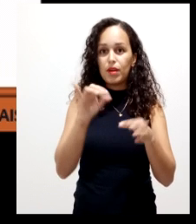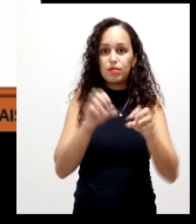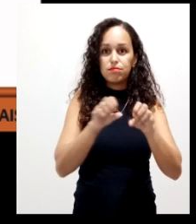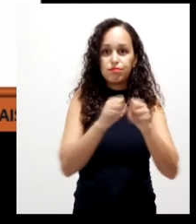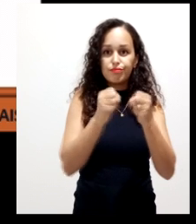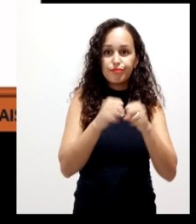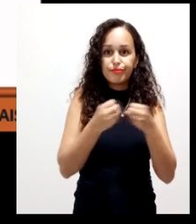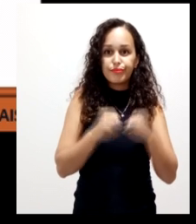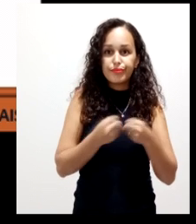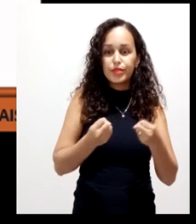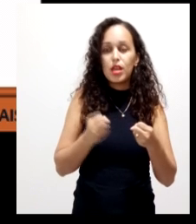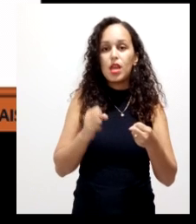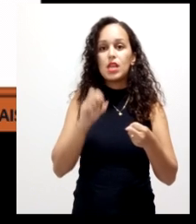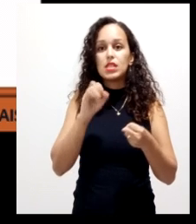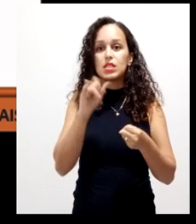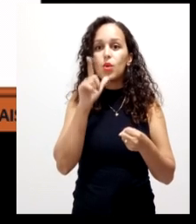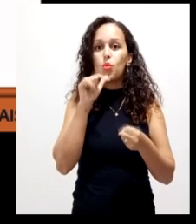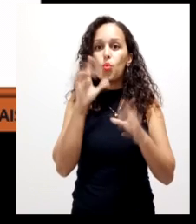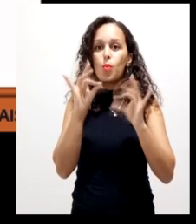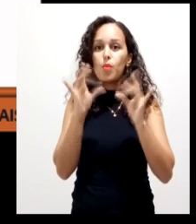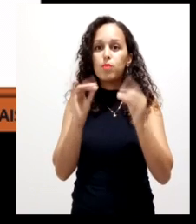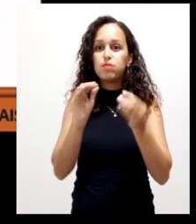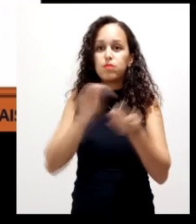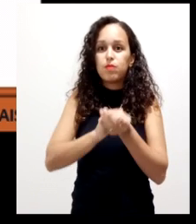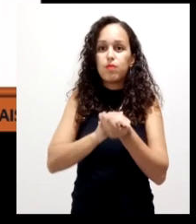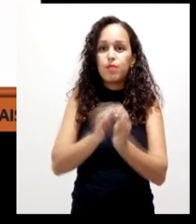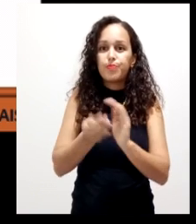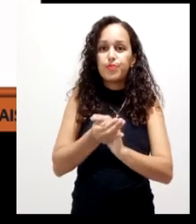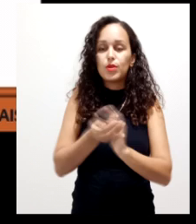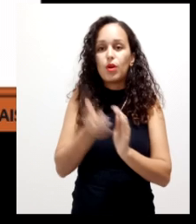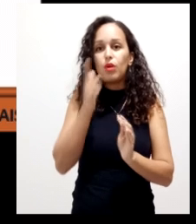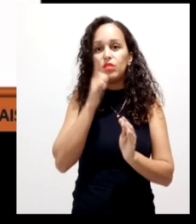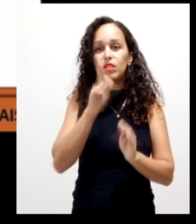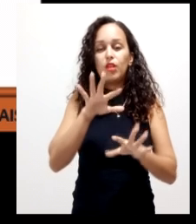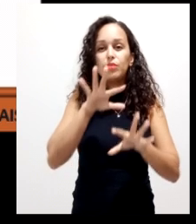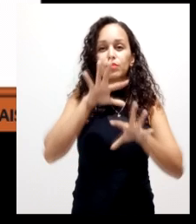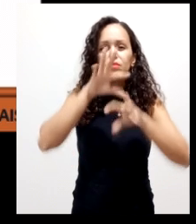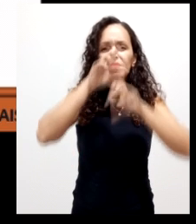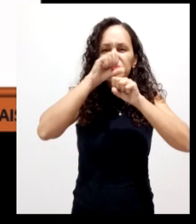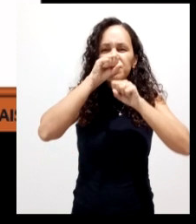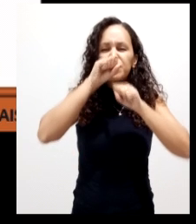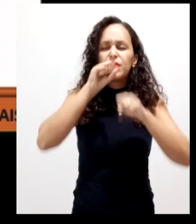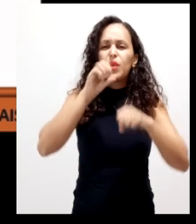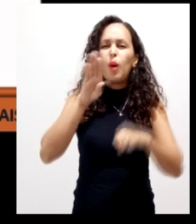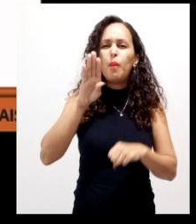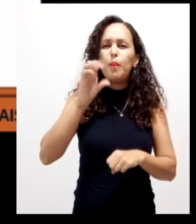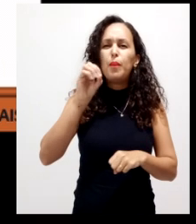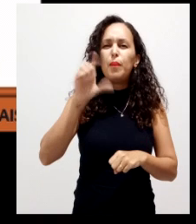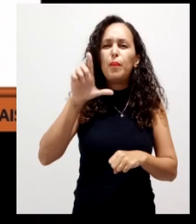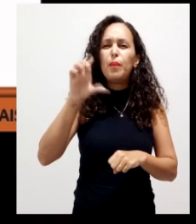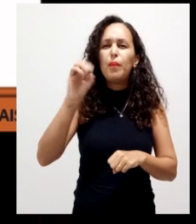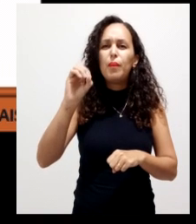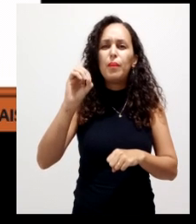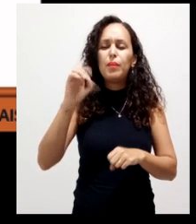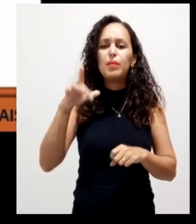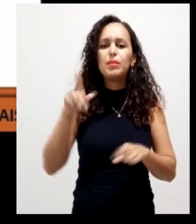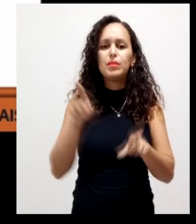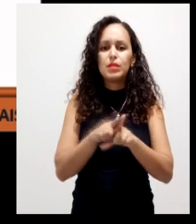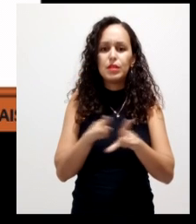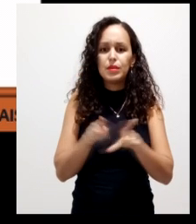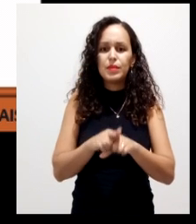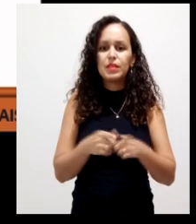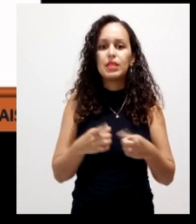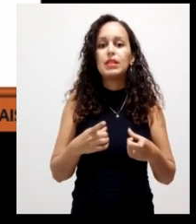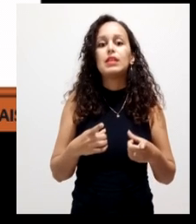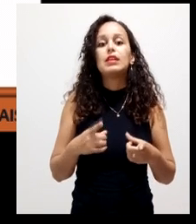ele estiver úmido ele vai ser moldável vai ter um cheiro característico de bolô e esse composto ele